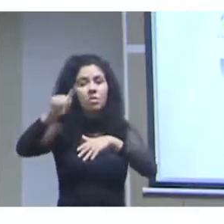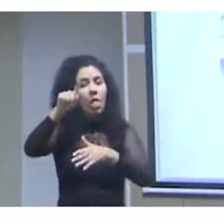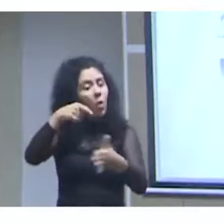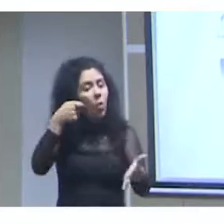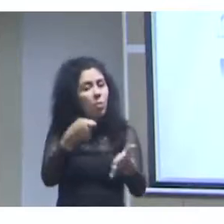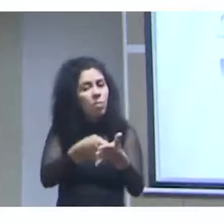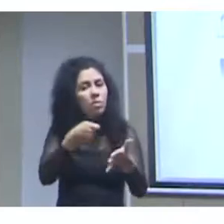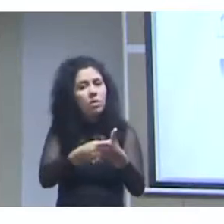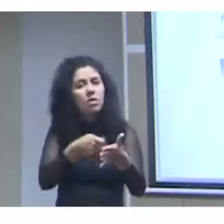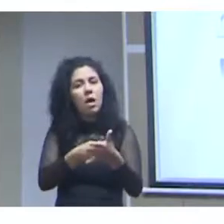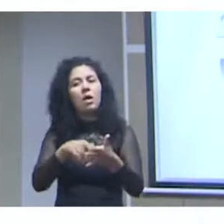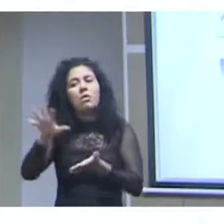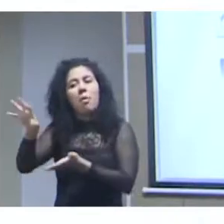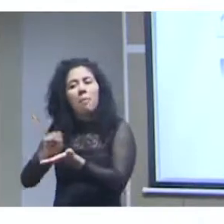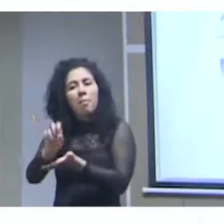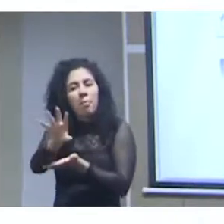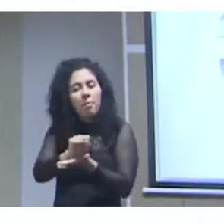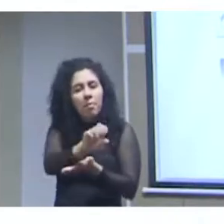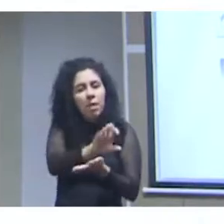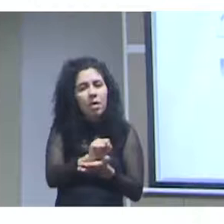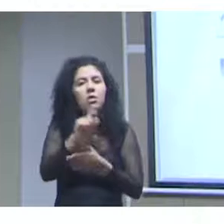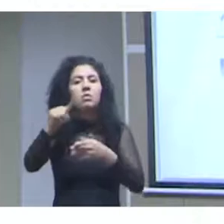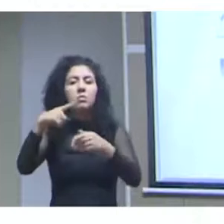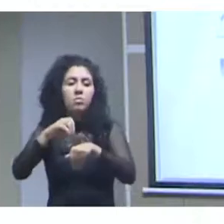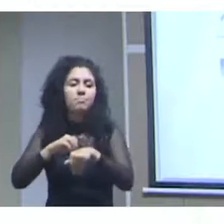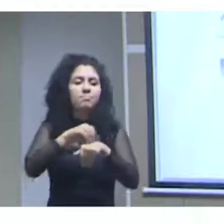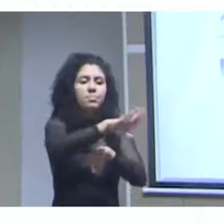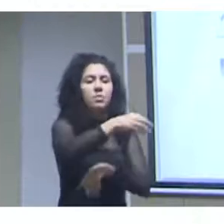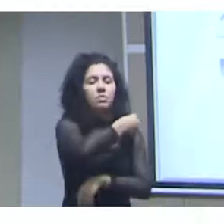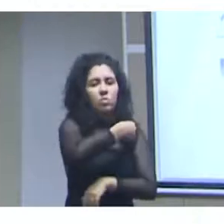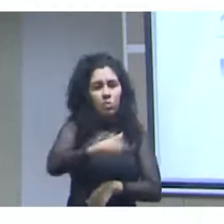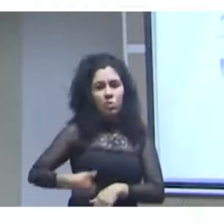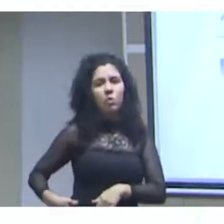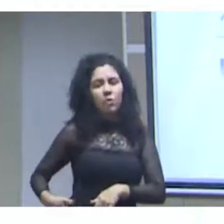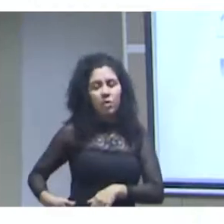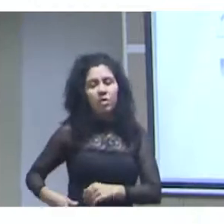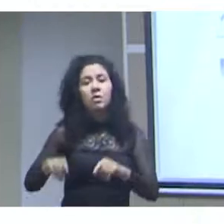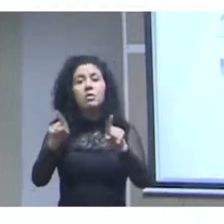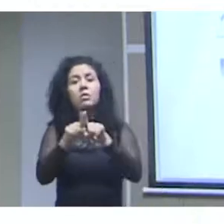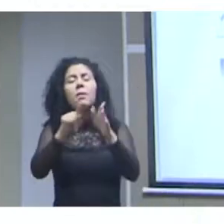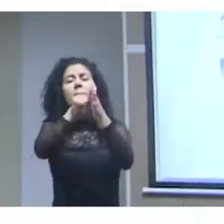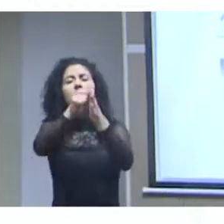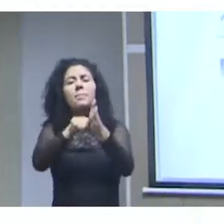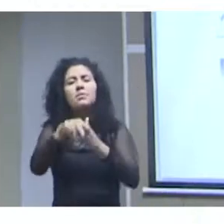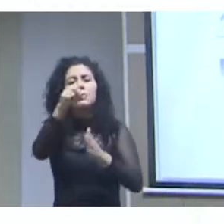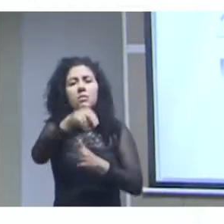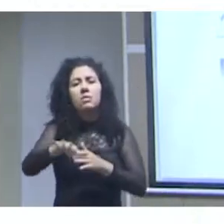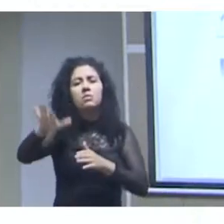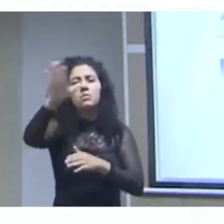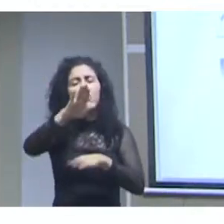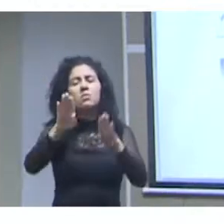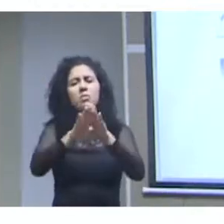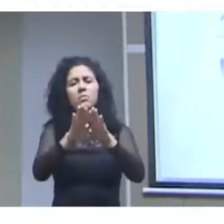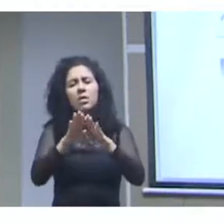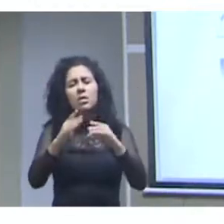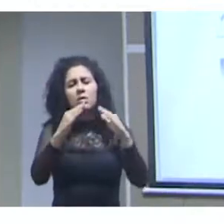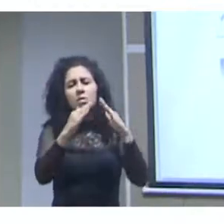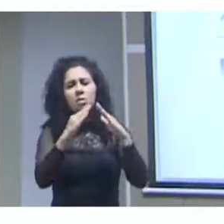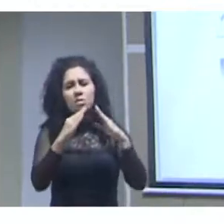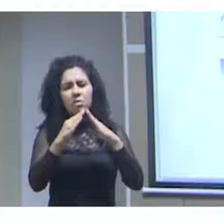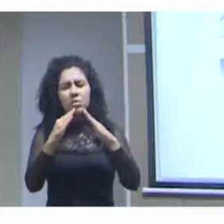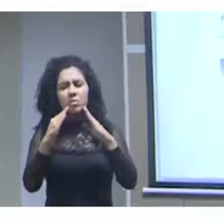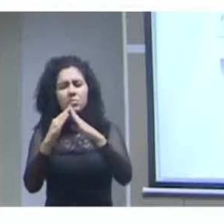e a disponibilizar para o governo da pesquisa nacional de amostra do domicílio do IBGE do